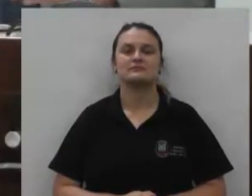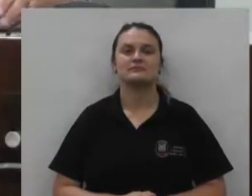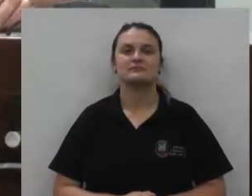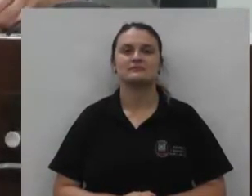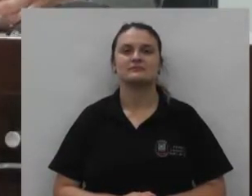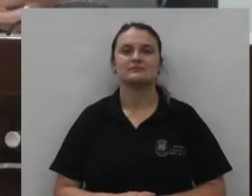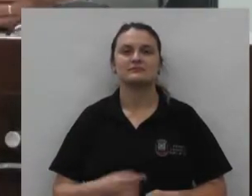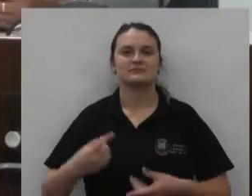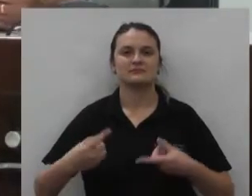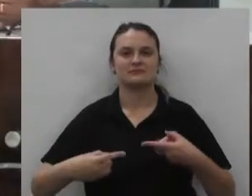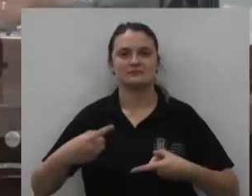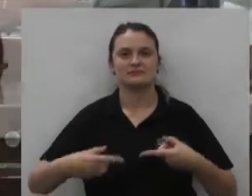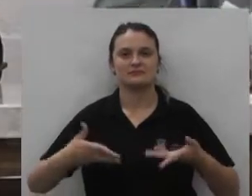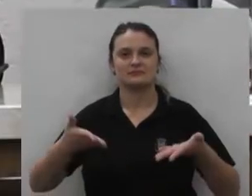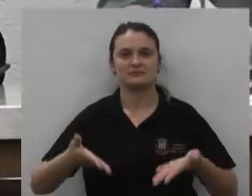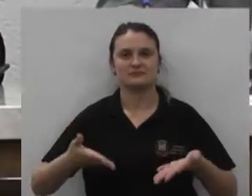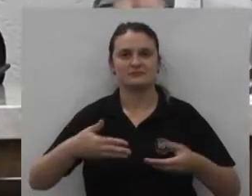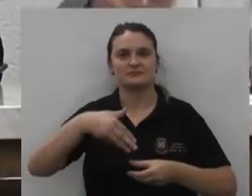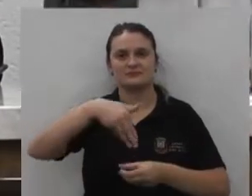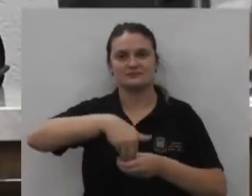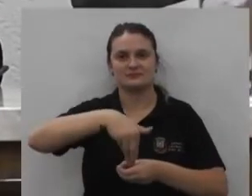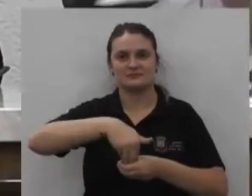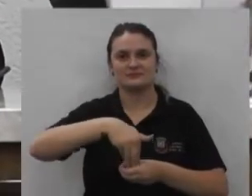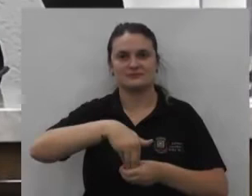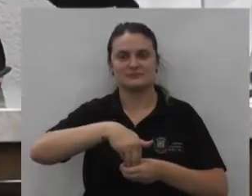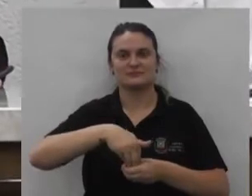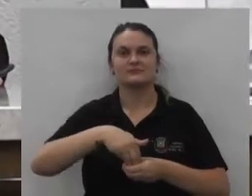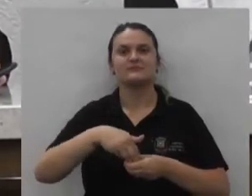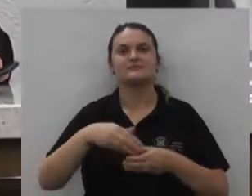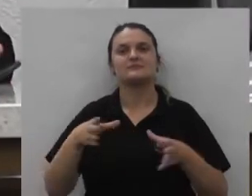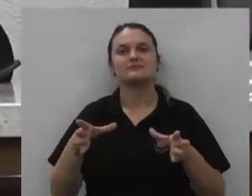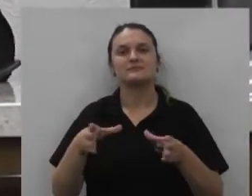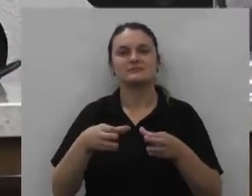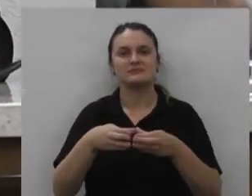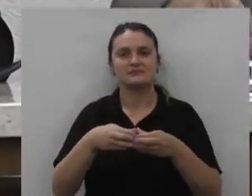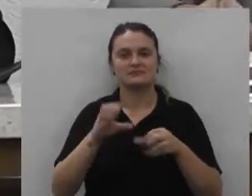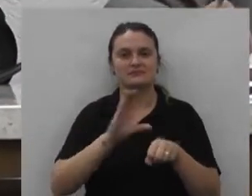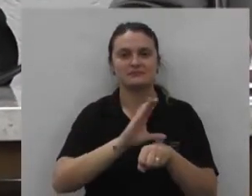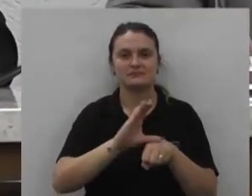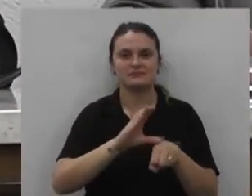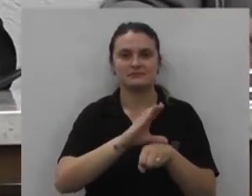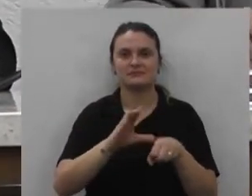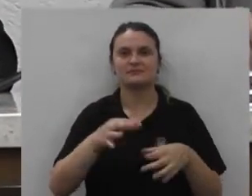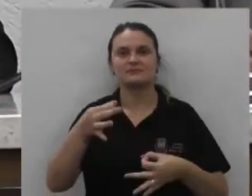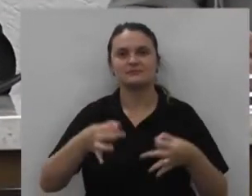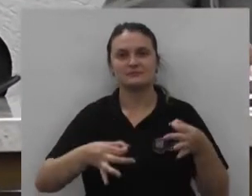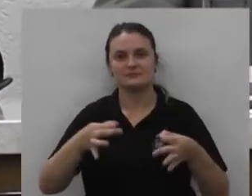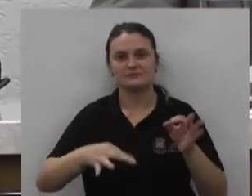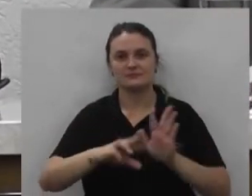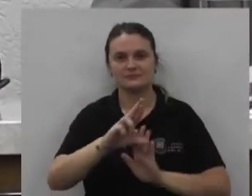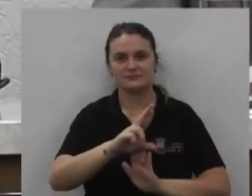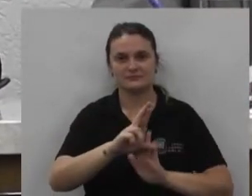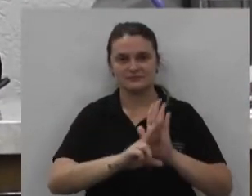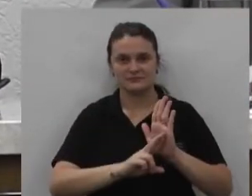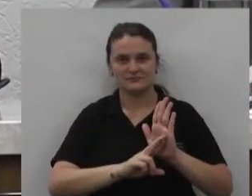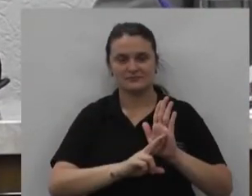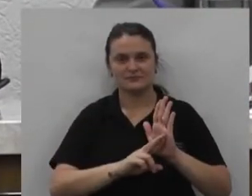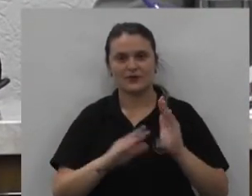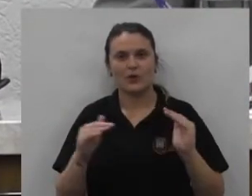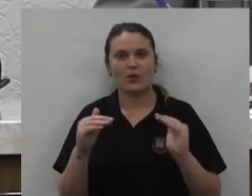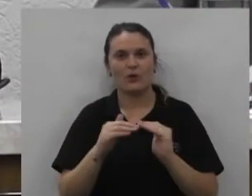matéria da ordem do dia votação do parecer fundamentado da comissão de constituição justiça e redação final